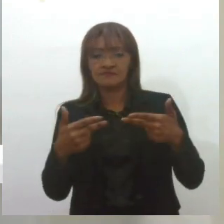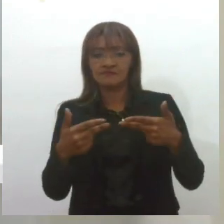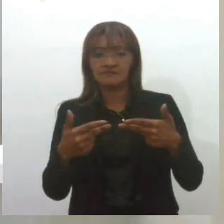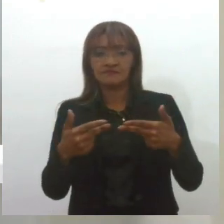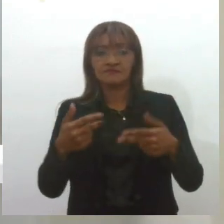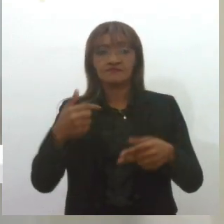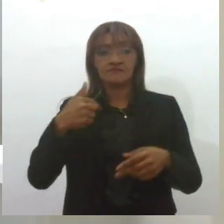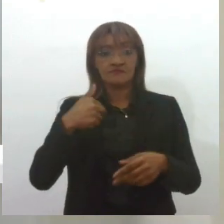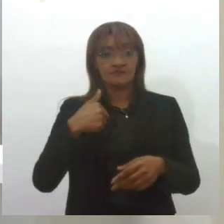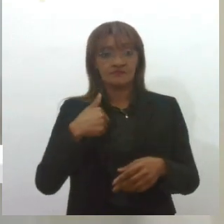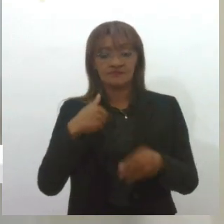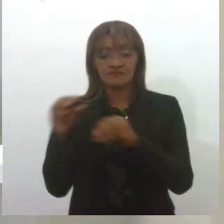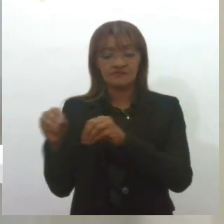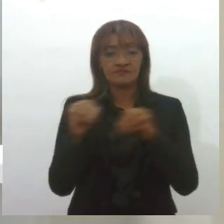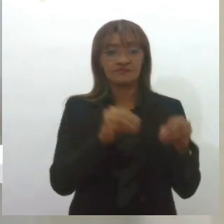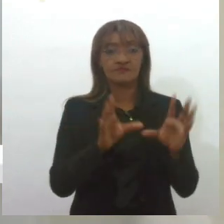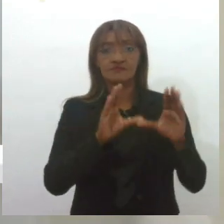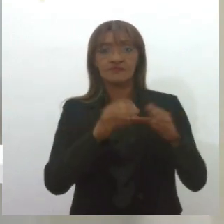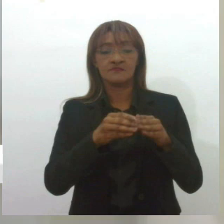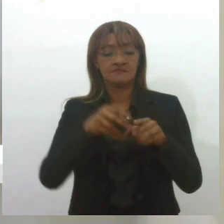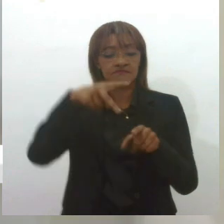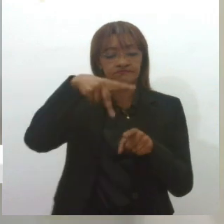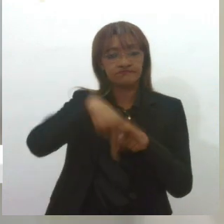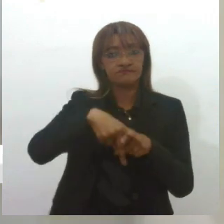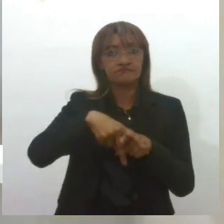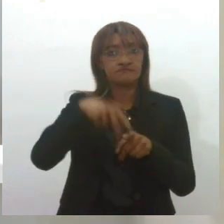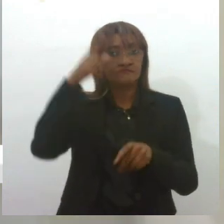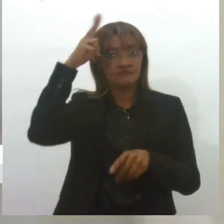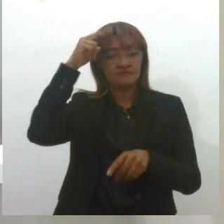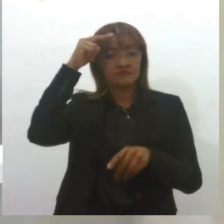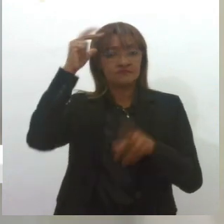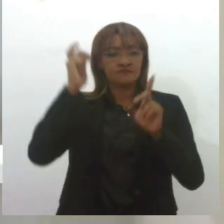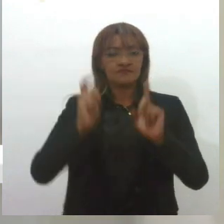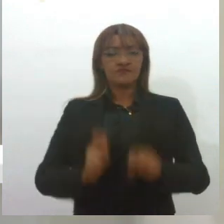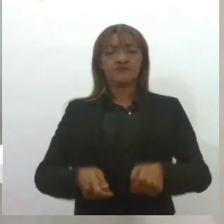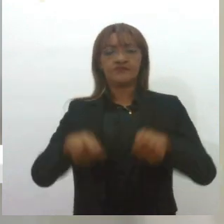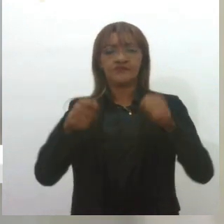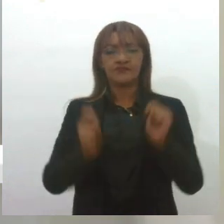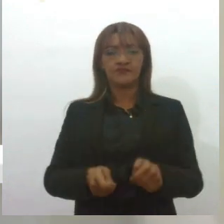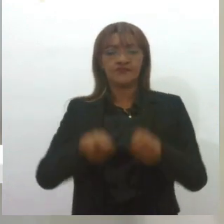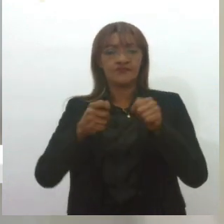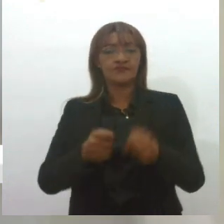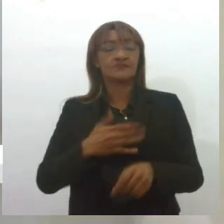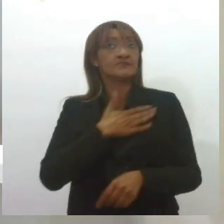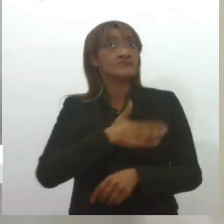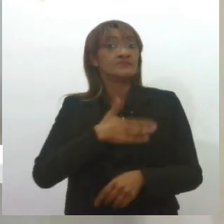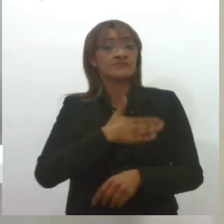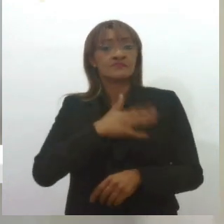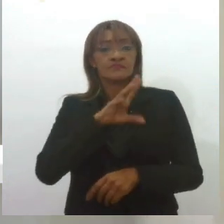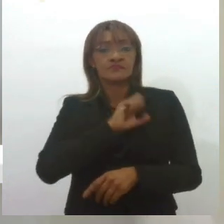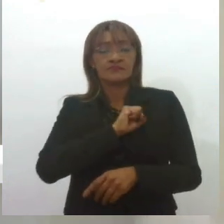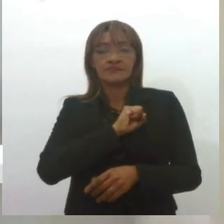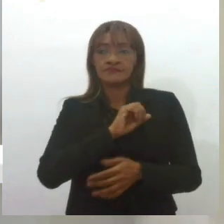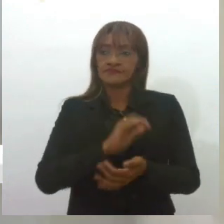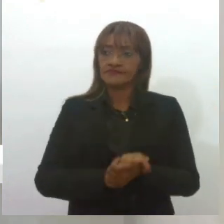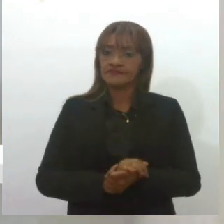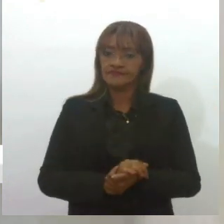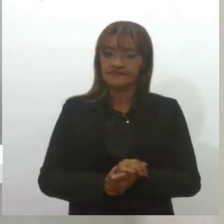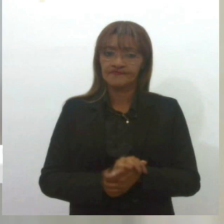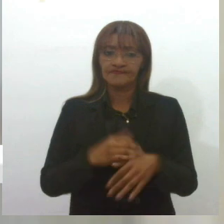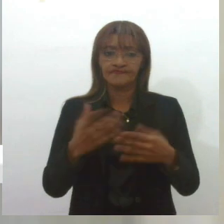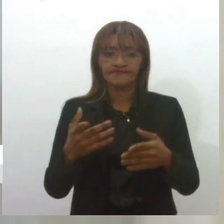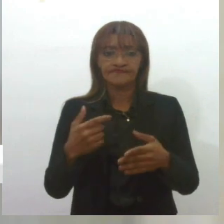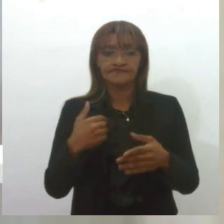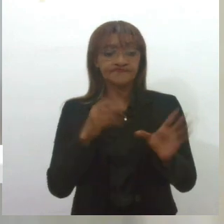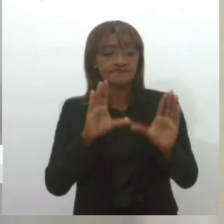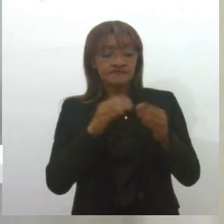fui transferida para a cavalaria. Eu monto desde pequena, minha paixão, eu gosto muito de cavalo, sou apaixonada por cavalo. E quando eu fui para a